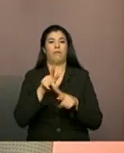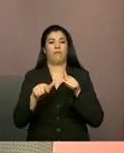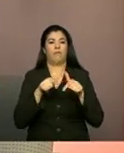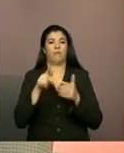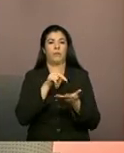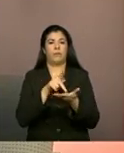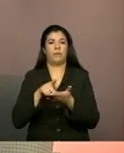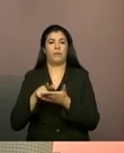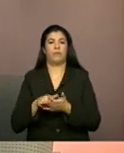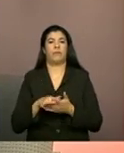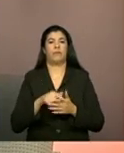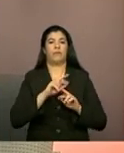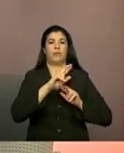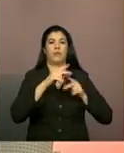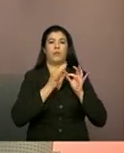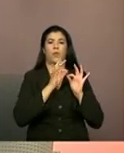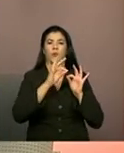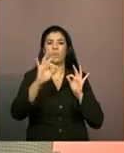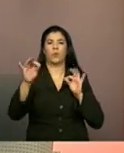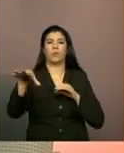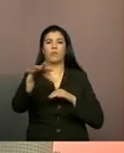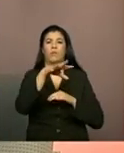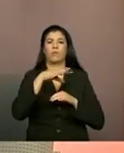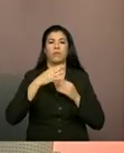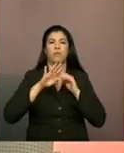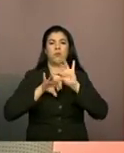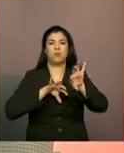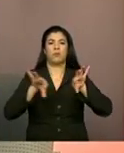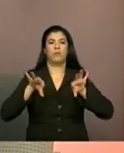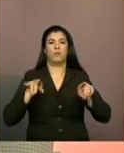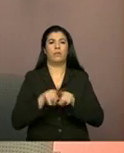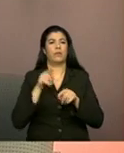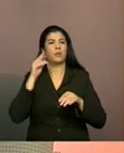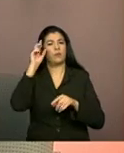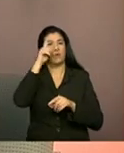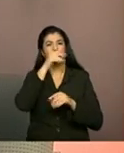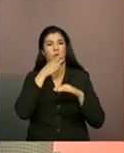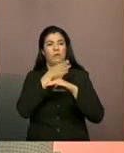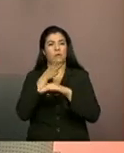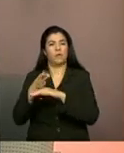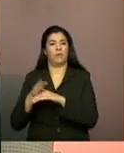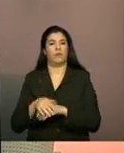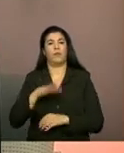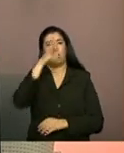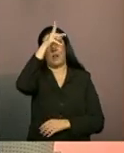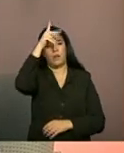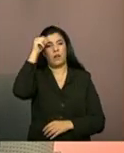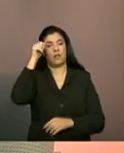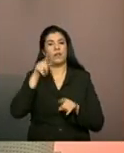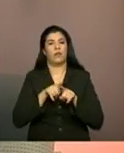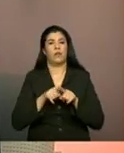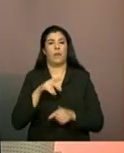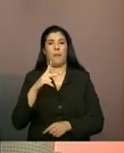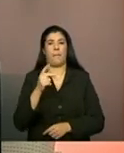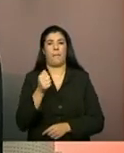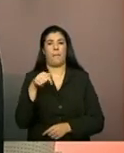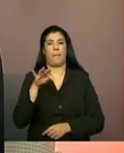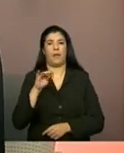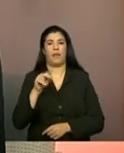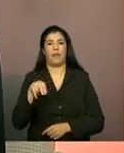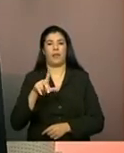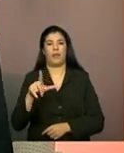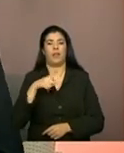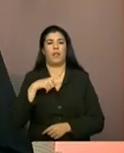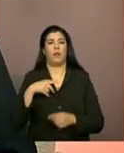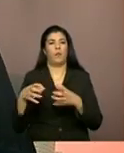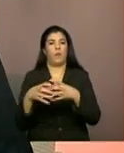grande extensão territorial, isolados, dispersos ou de difícil acesso. Na Amazônia e Pantanal, as equipes